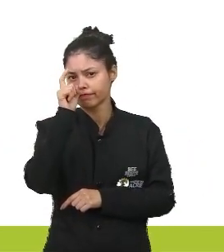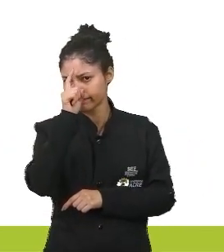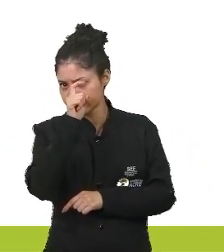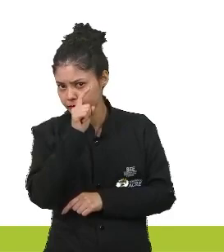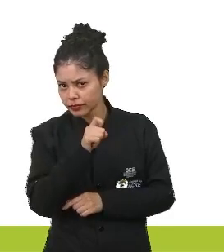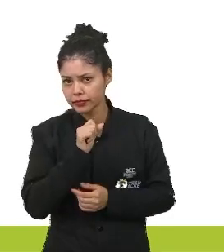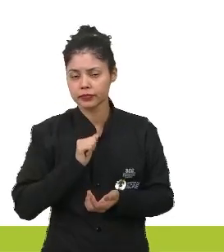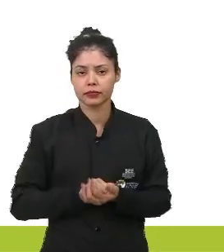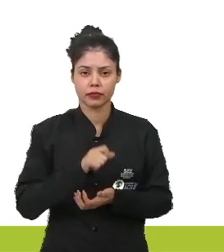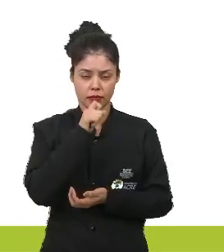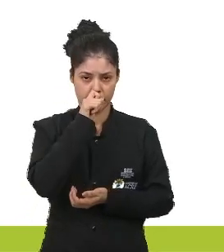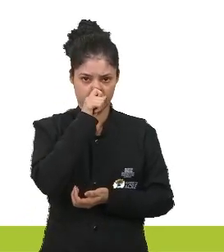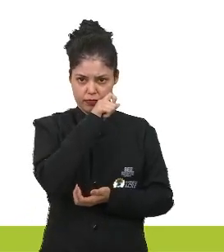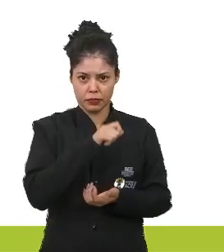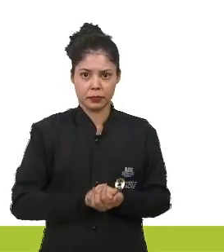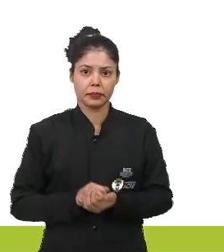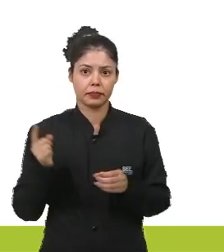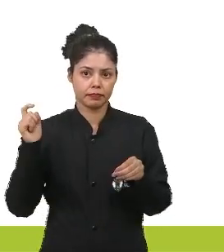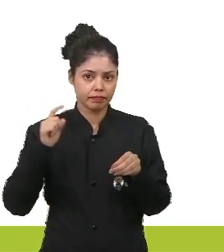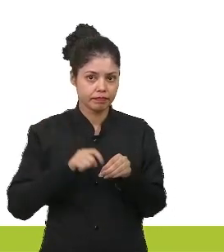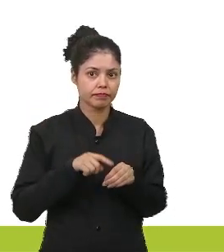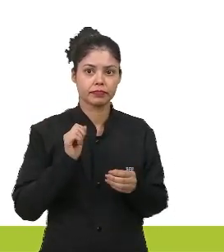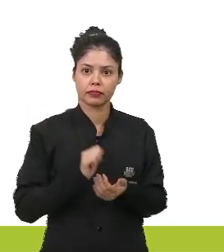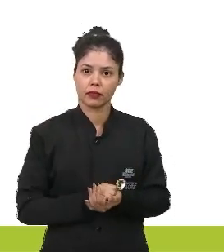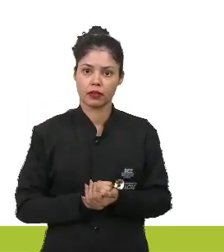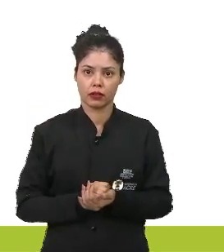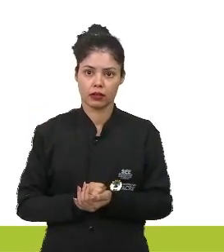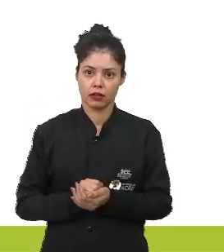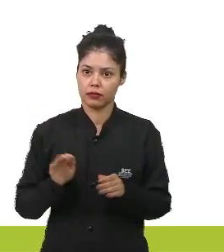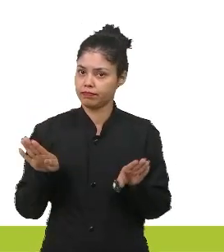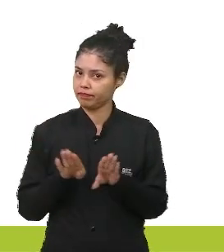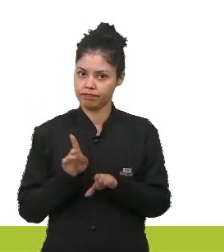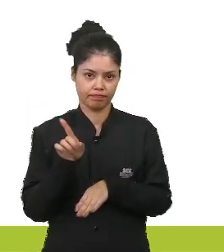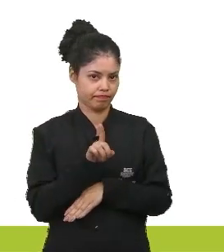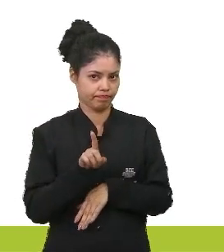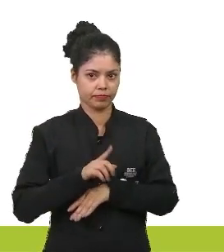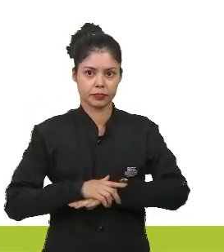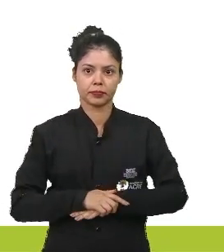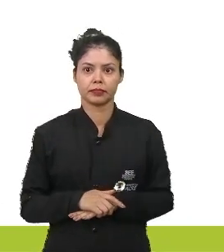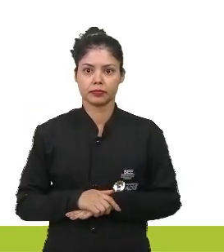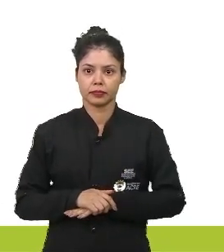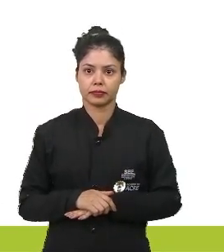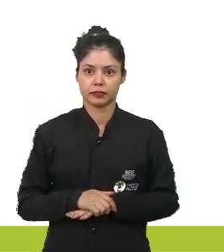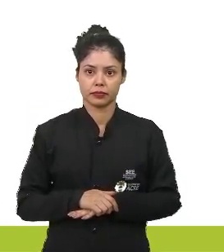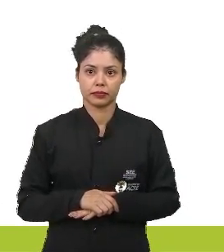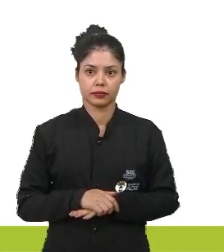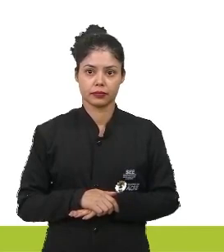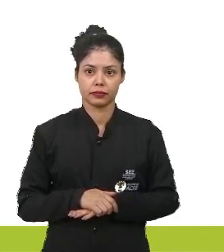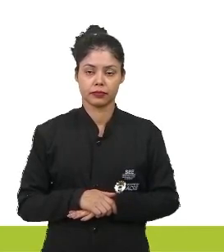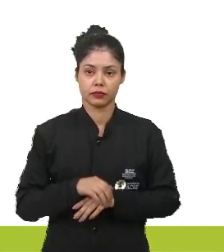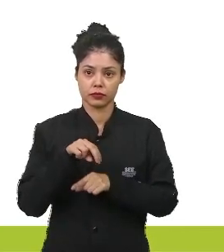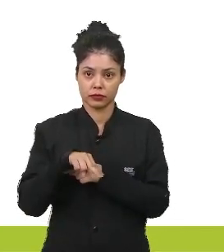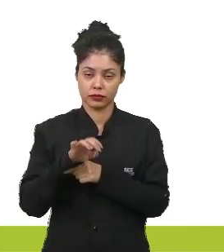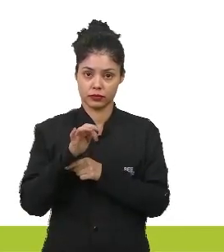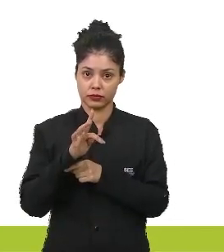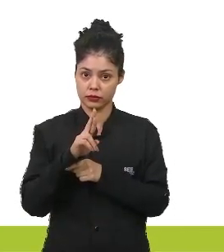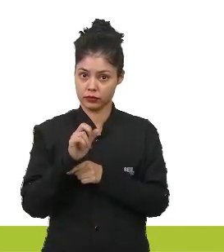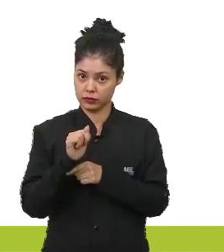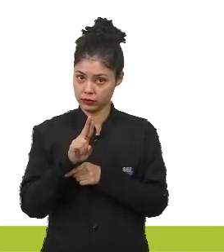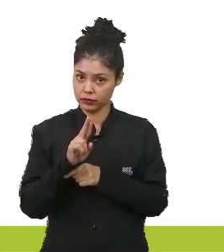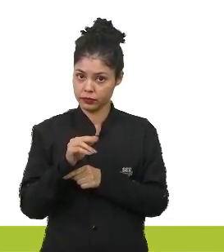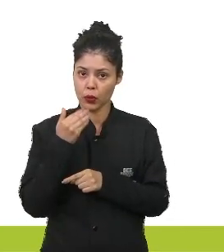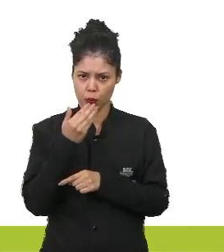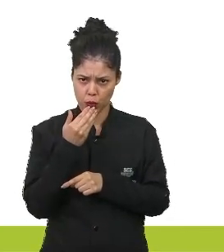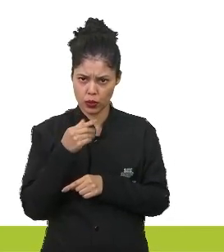a fecundação, tá? Então, esse aqui, não mesmo. É a disponibilização